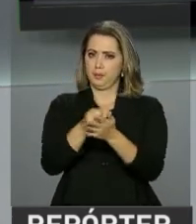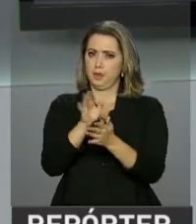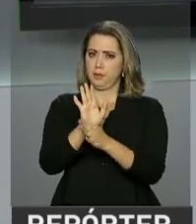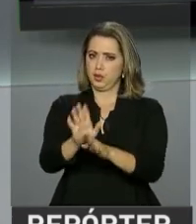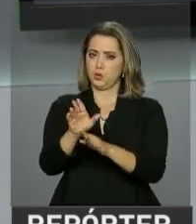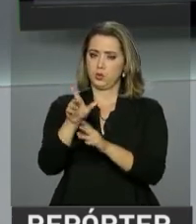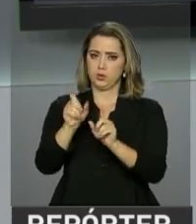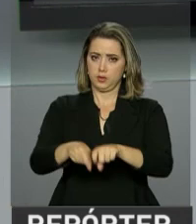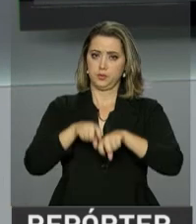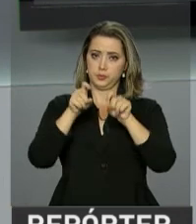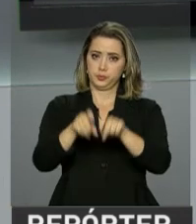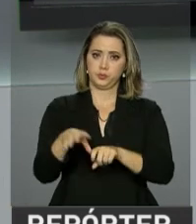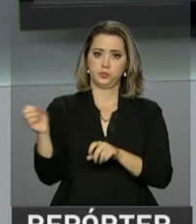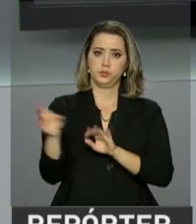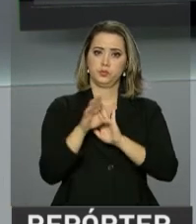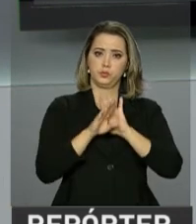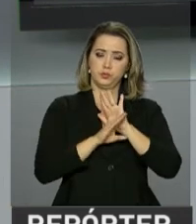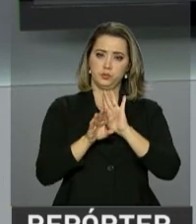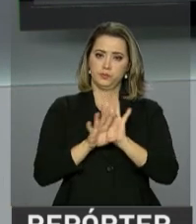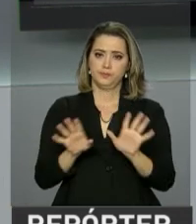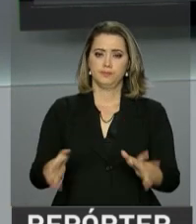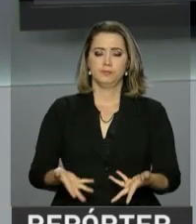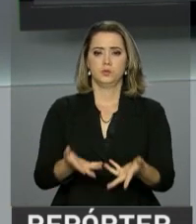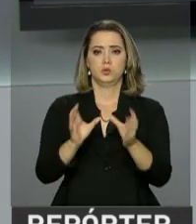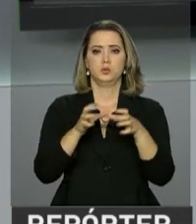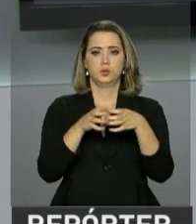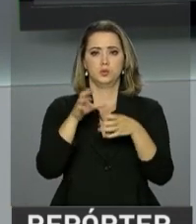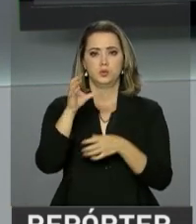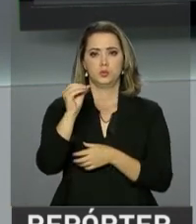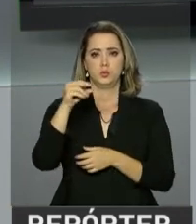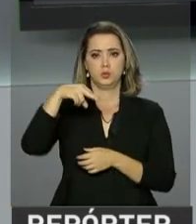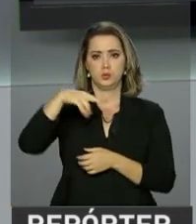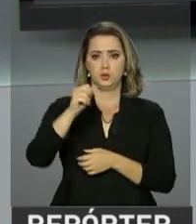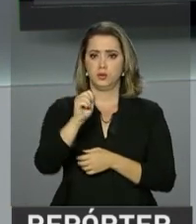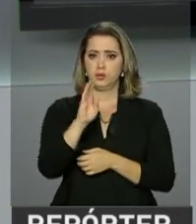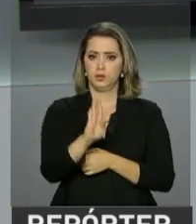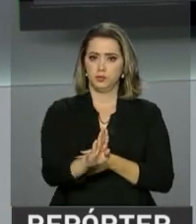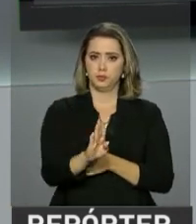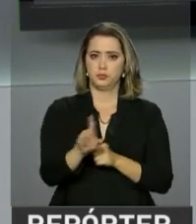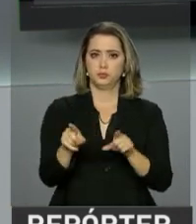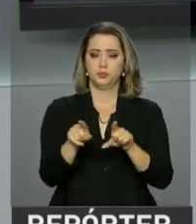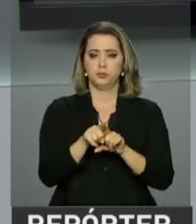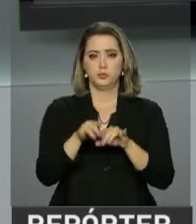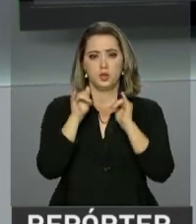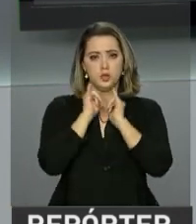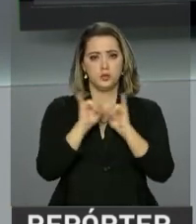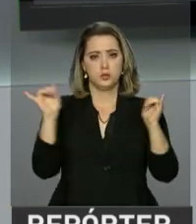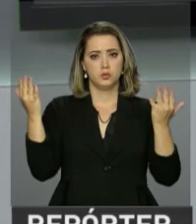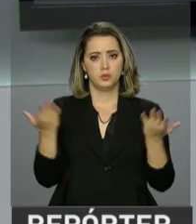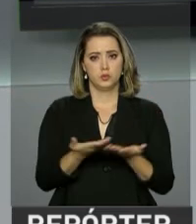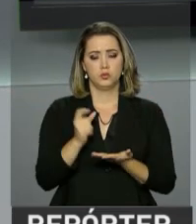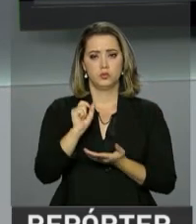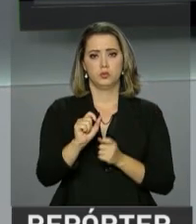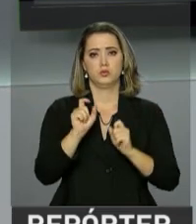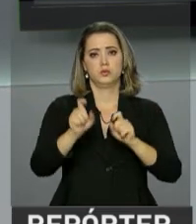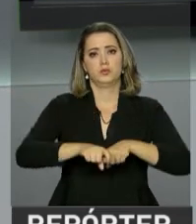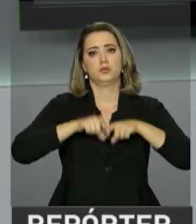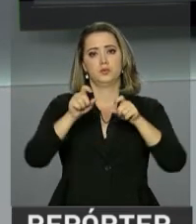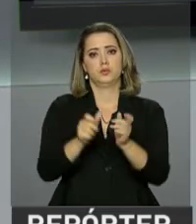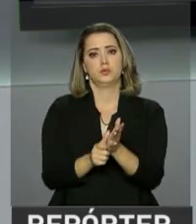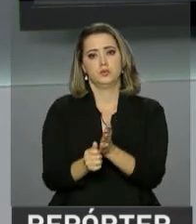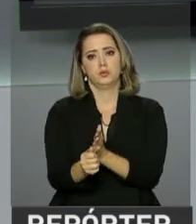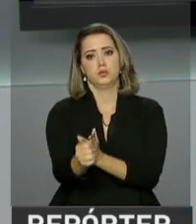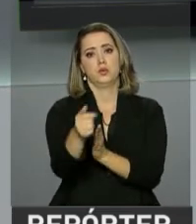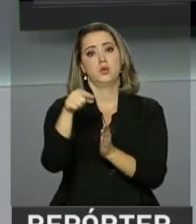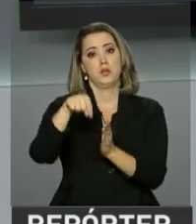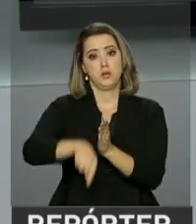novas projeções animam ainda mais o setor. A Conab, que é a Companhia Nacional de Abastecimento, divulgou hoje que a safra